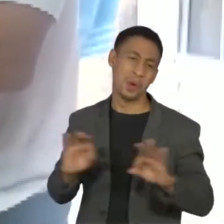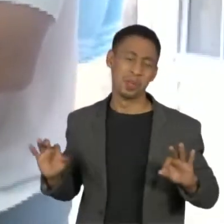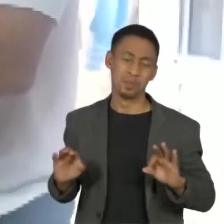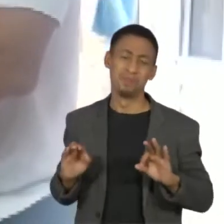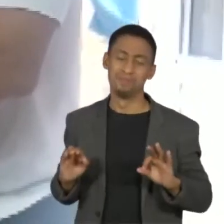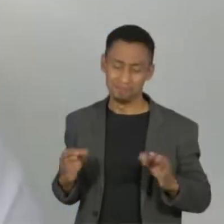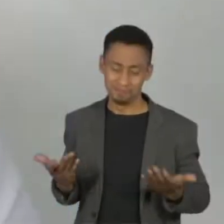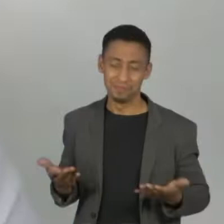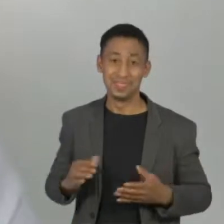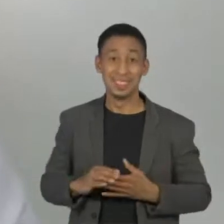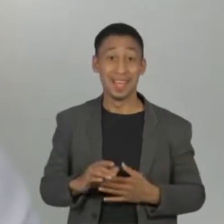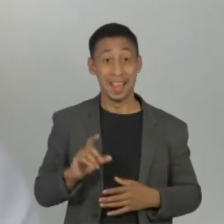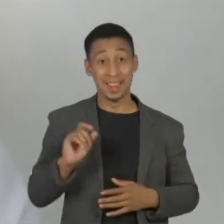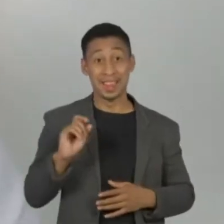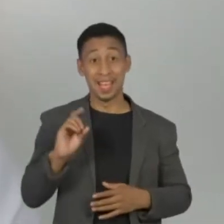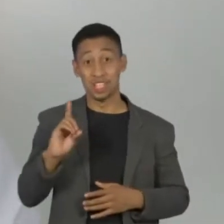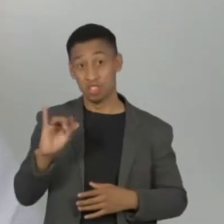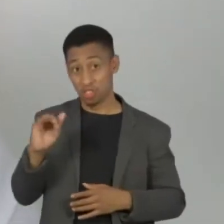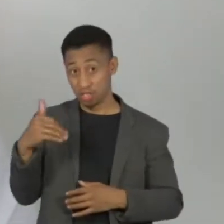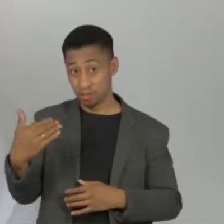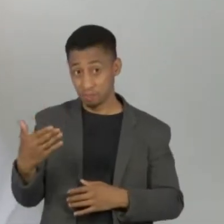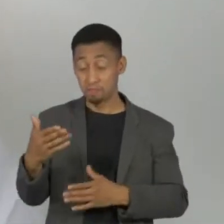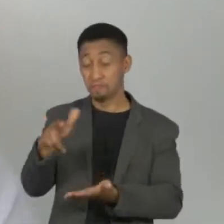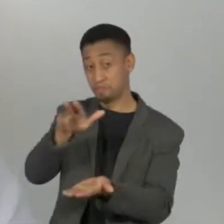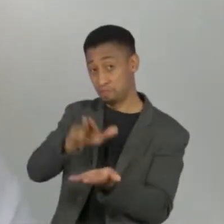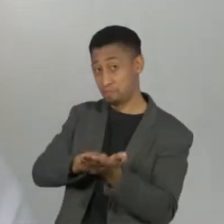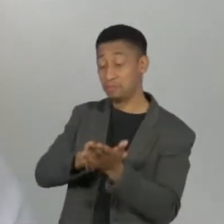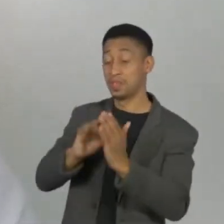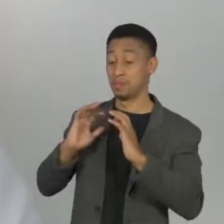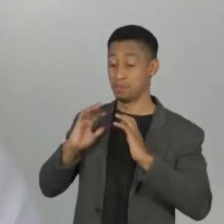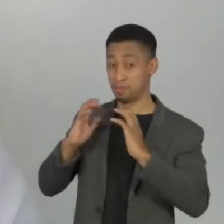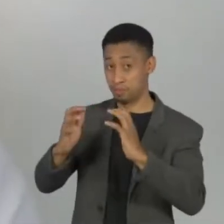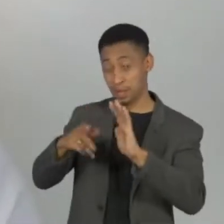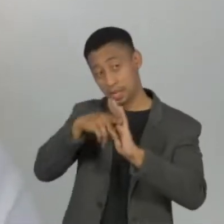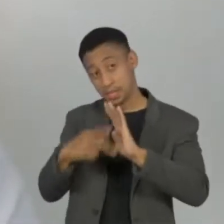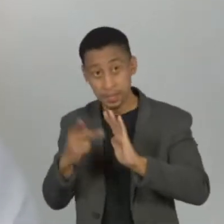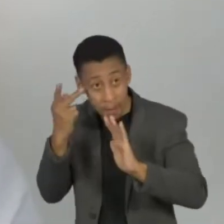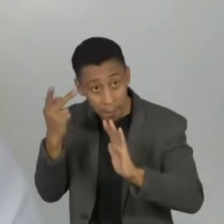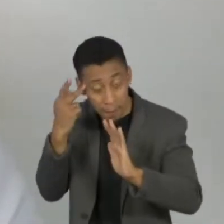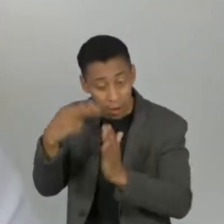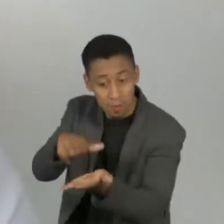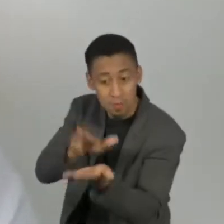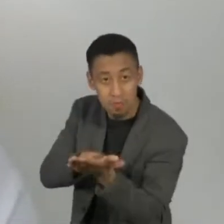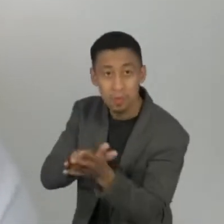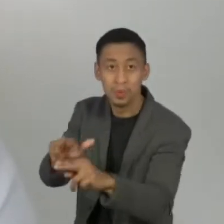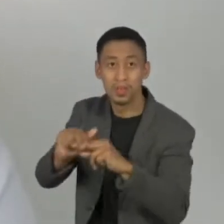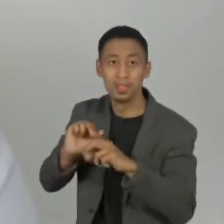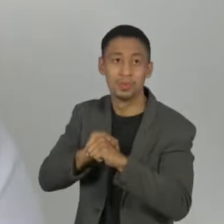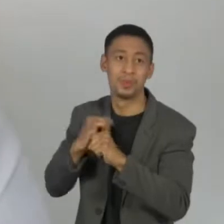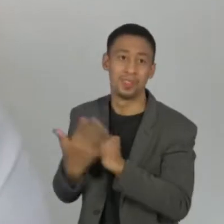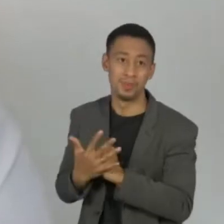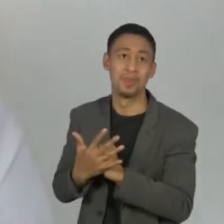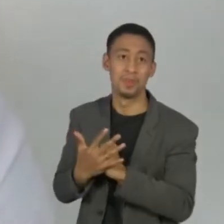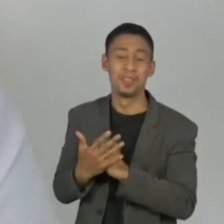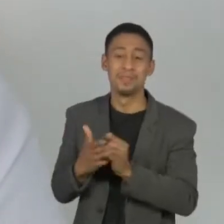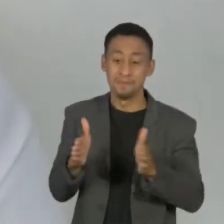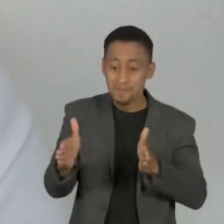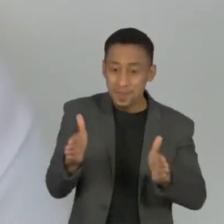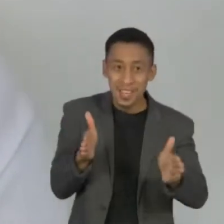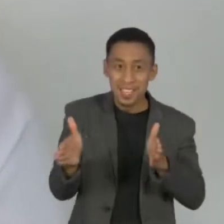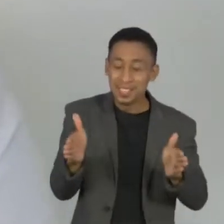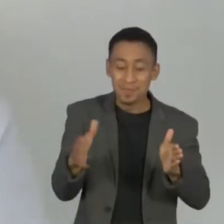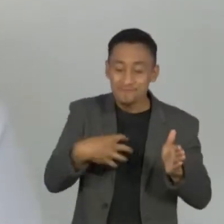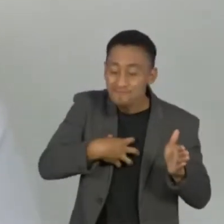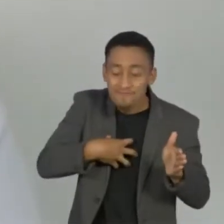Por 10 dias, ele ficou internado no Hospital de Campanha do Anhembi, em São Paulo, por causa da Covid-19. Nesse período, não